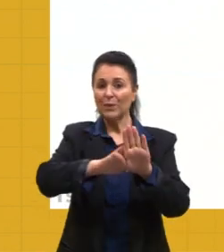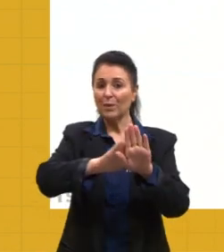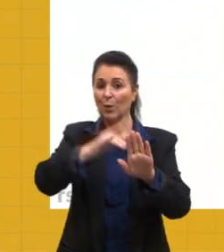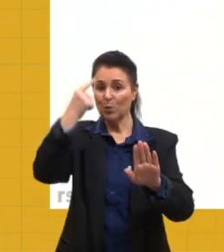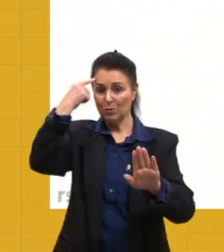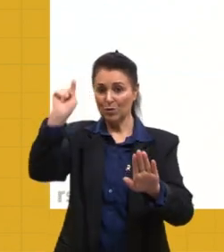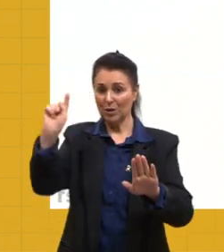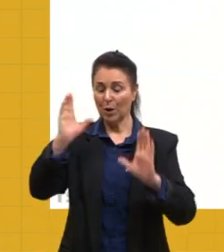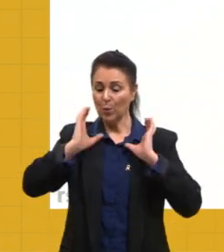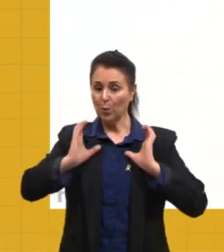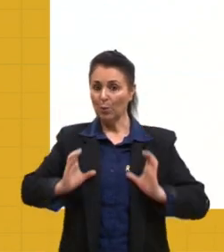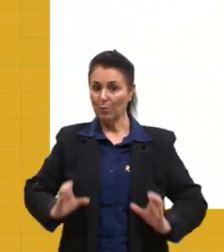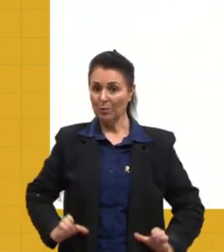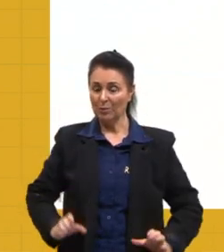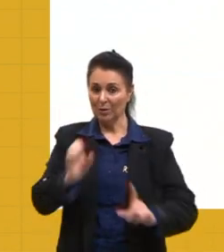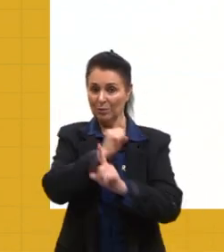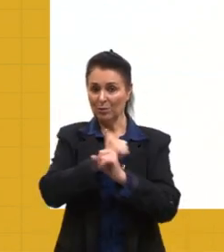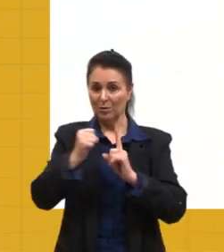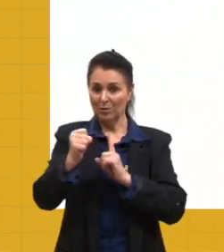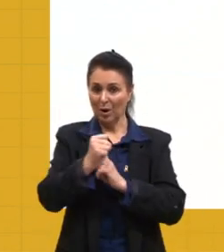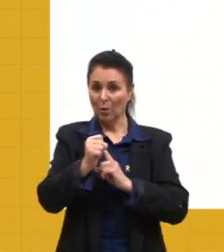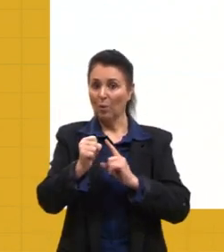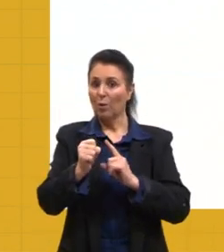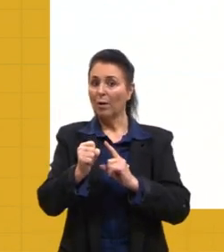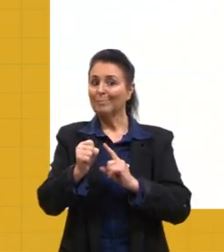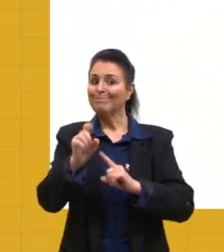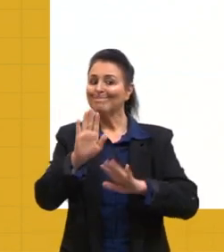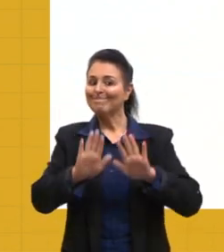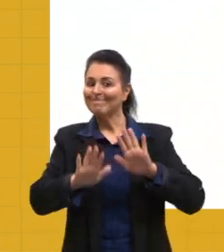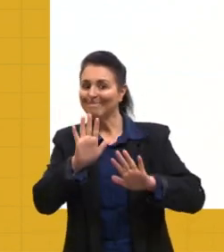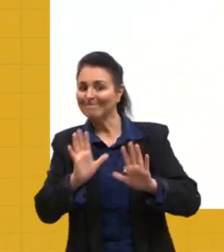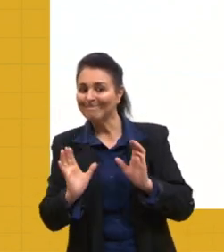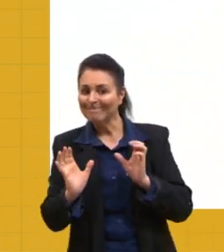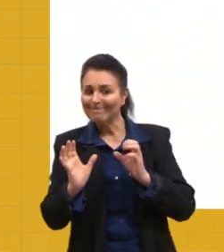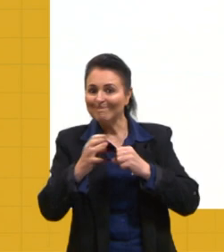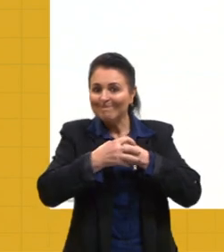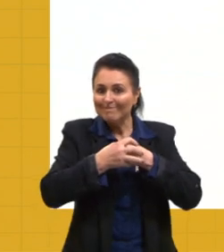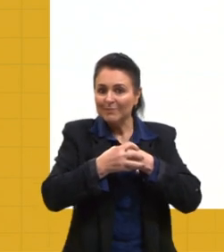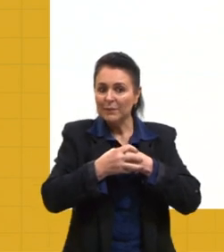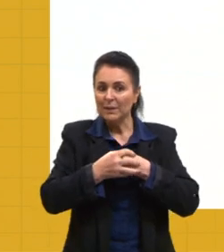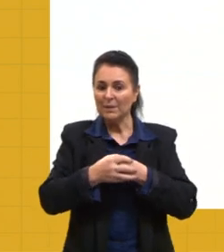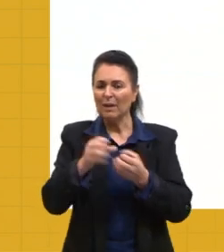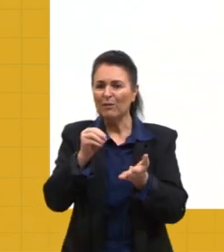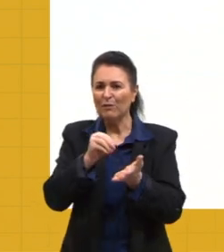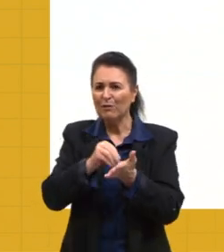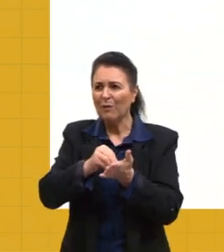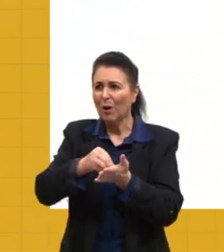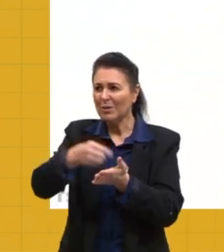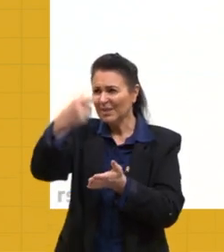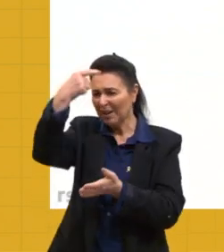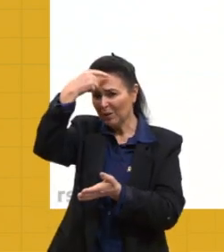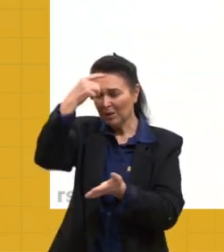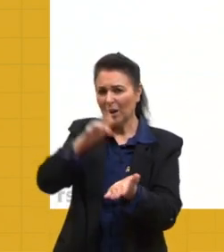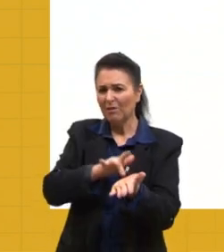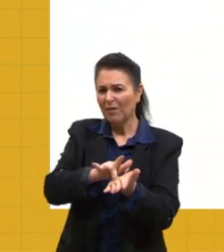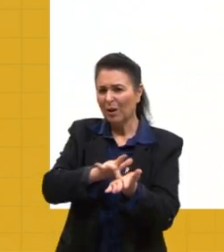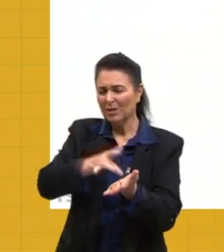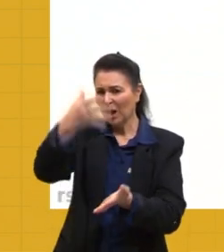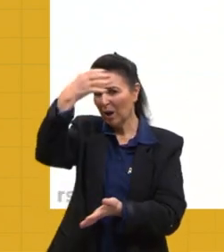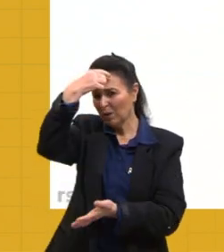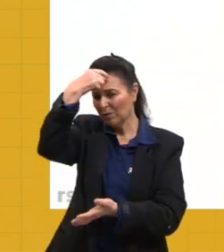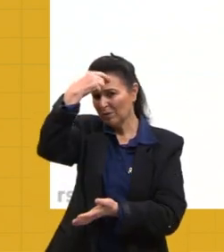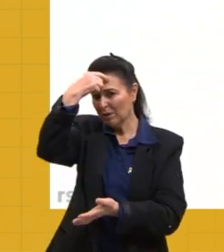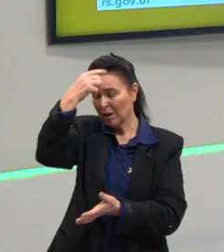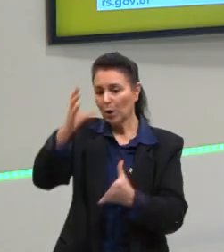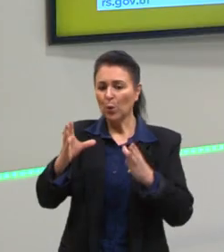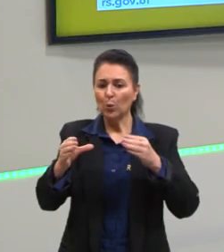vezes isso é escamoteado. O que é essa falsa consciência? A ideologia. A ideologia são um conjunto